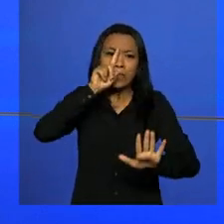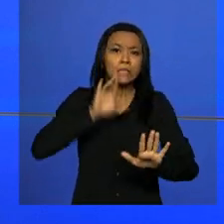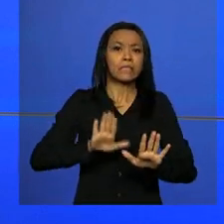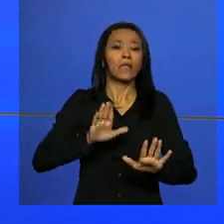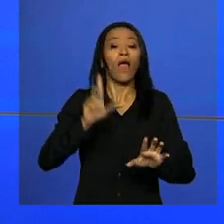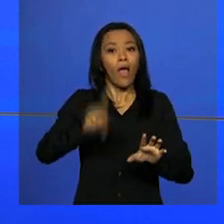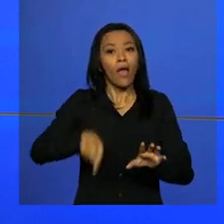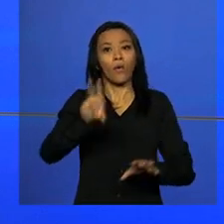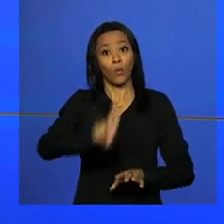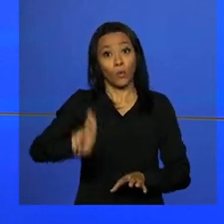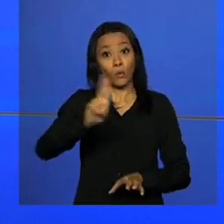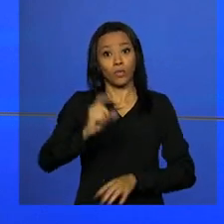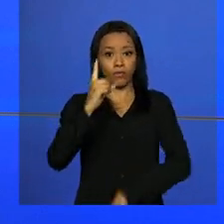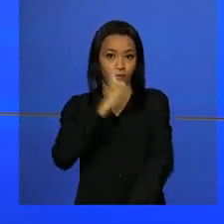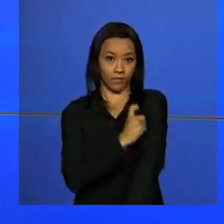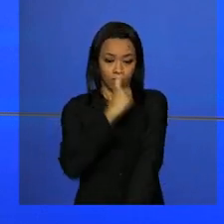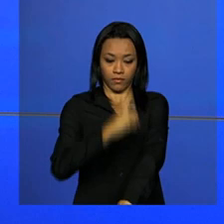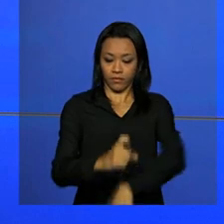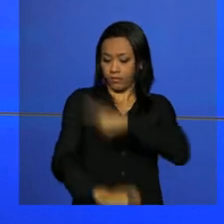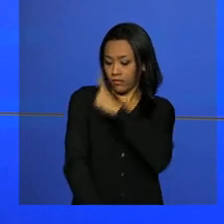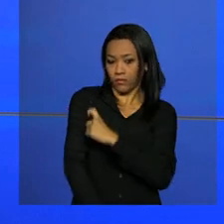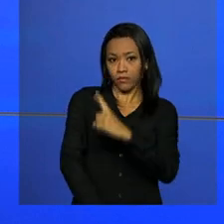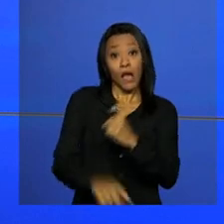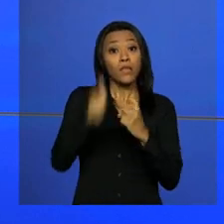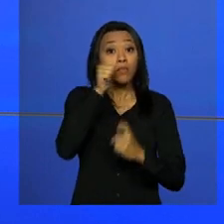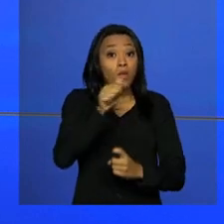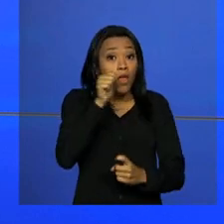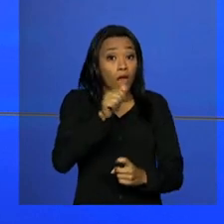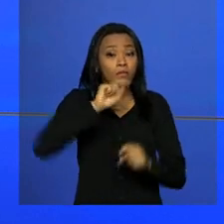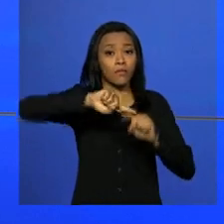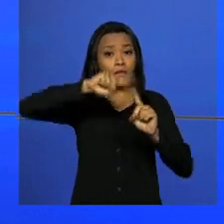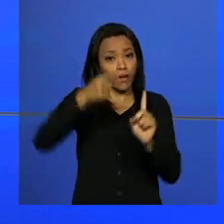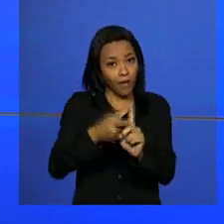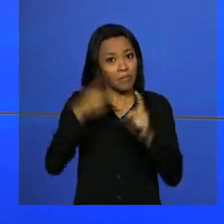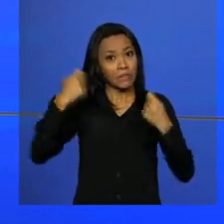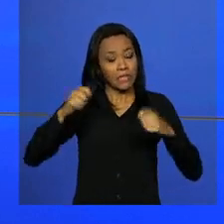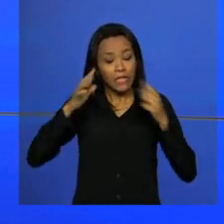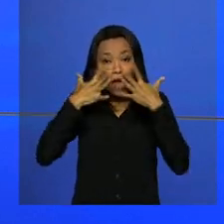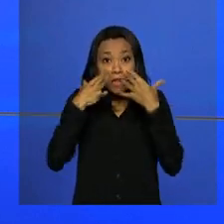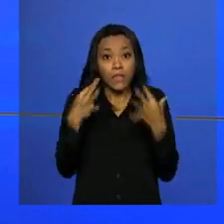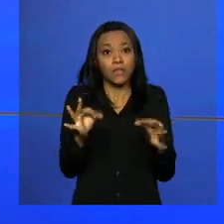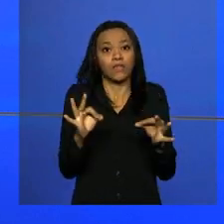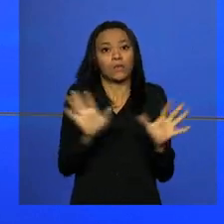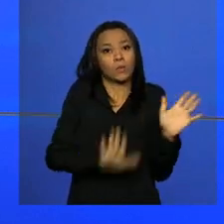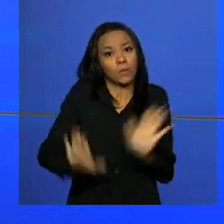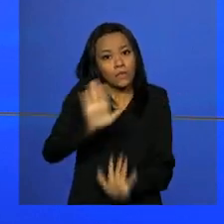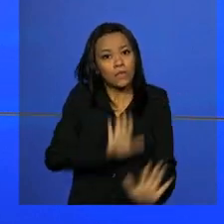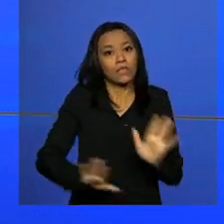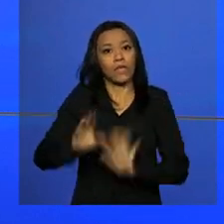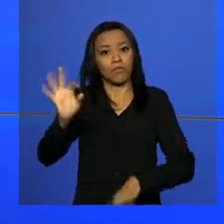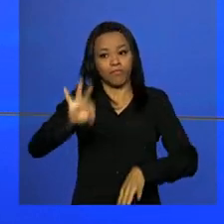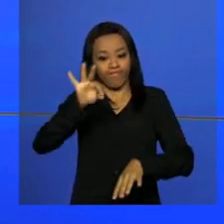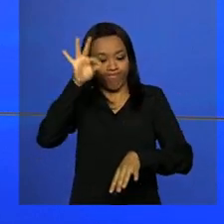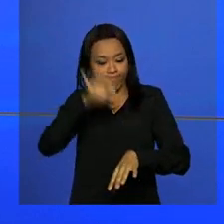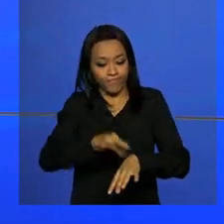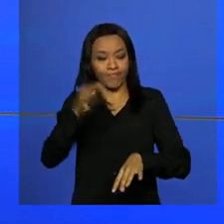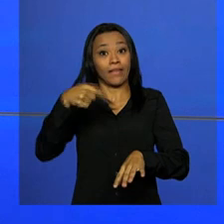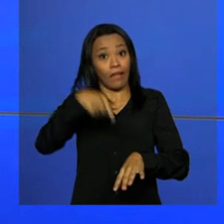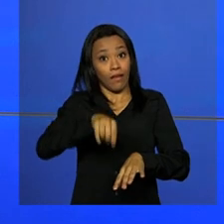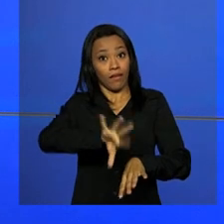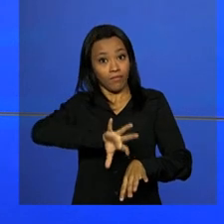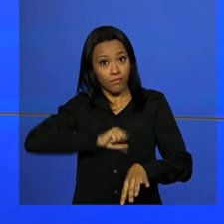carnaval é com o uso de repelentes. As mulheres grávidas têm que redobrar a atenção para evitar a picada do mosquito Aedes aegypti,